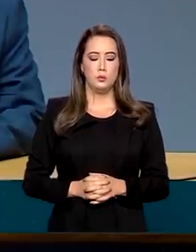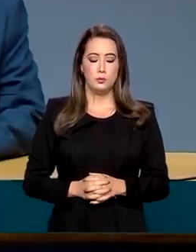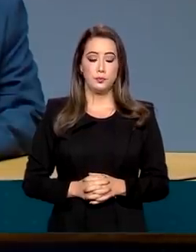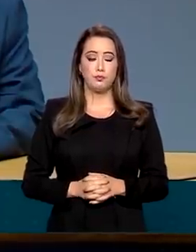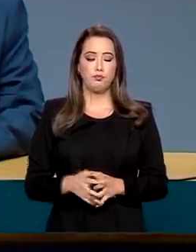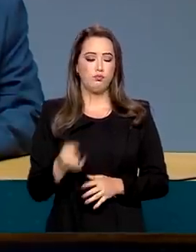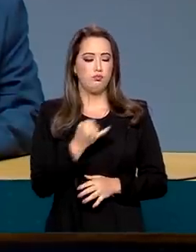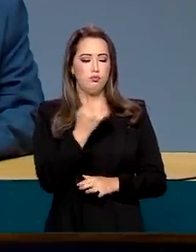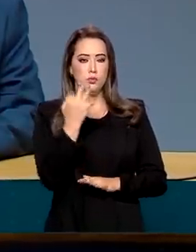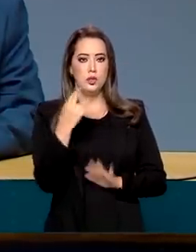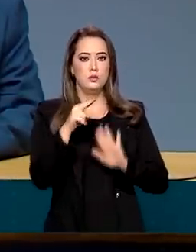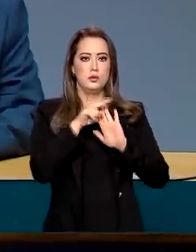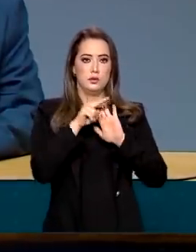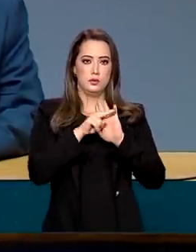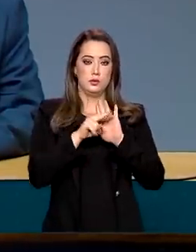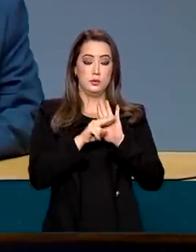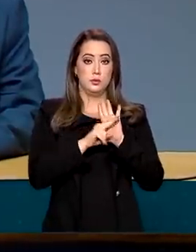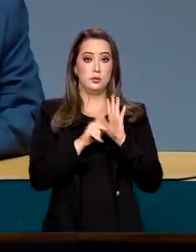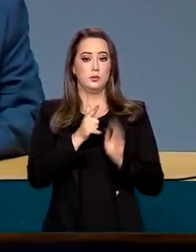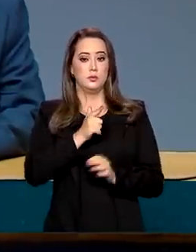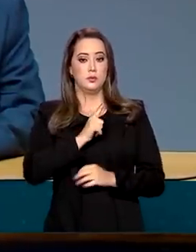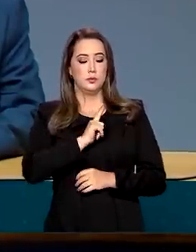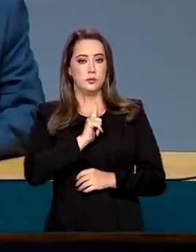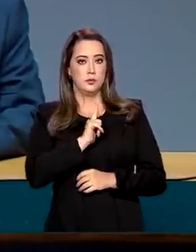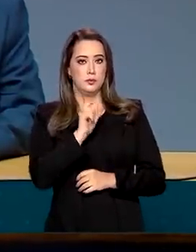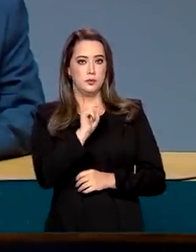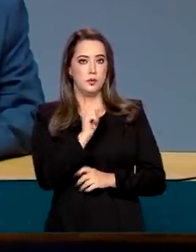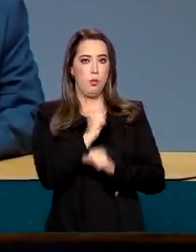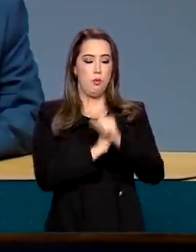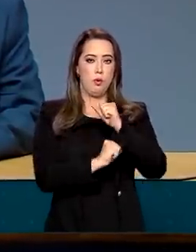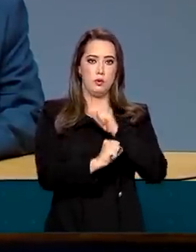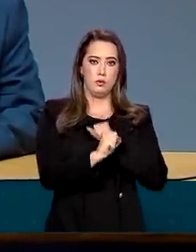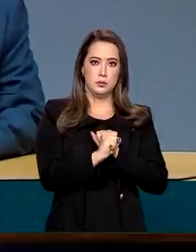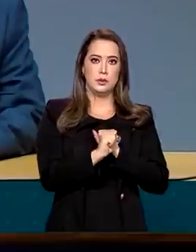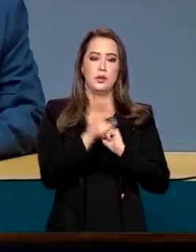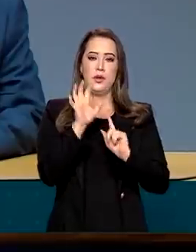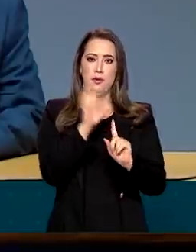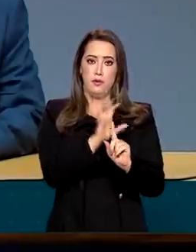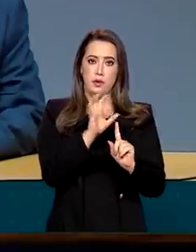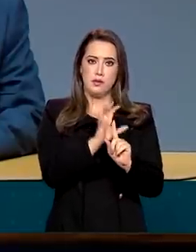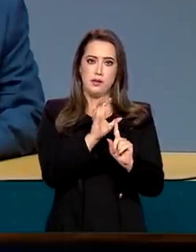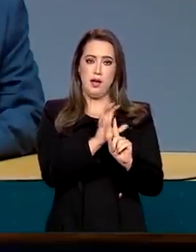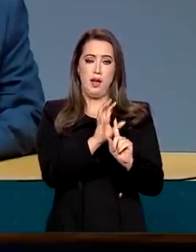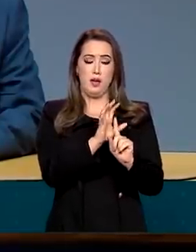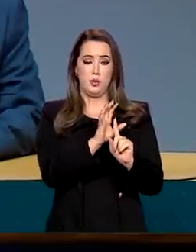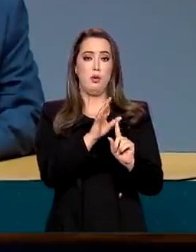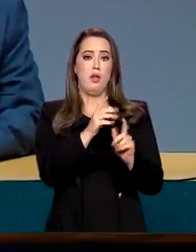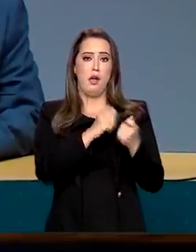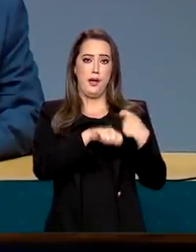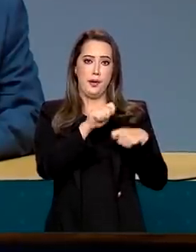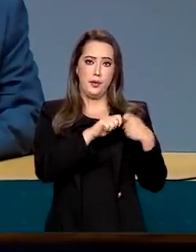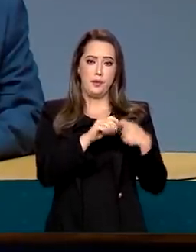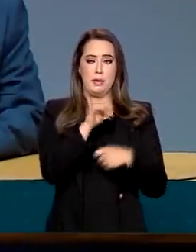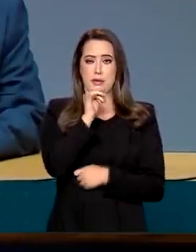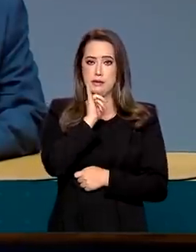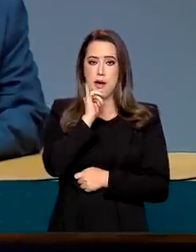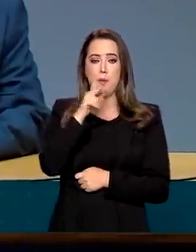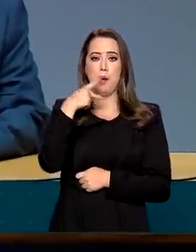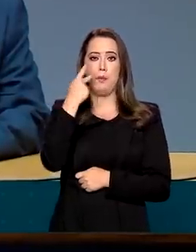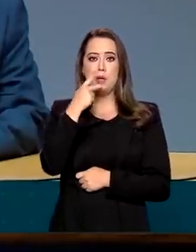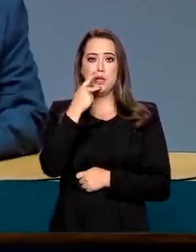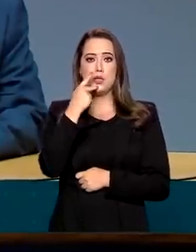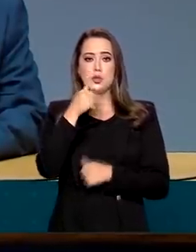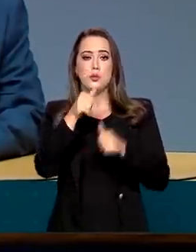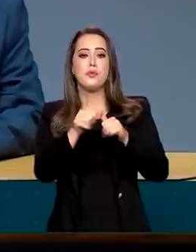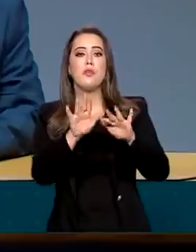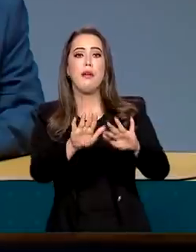Muitas medidas tomadas no ano passado abalaram a economia, como a política do fique em casa, a economia a